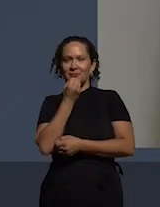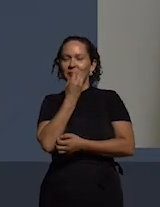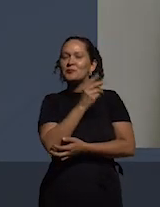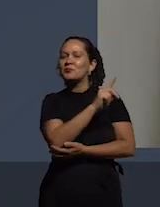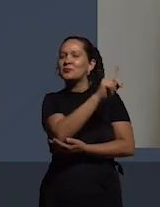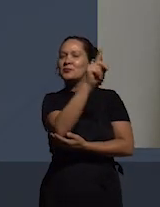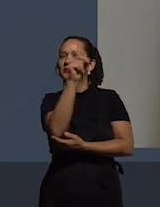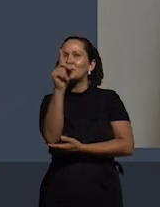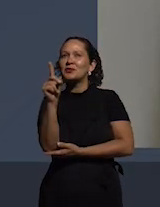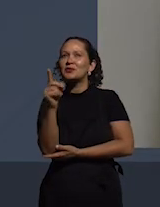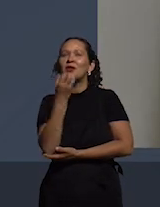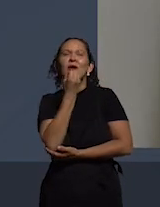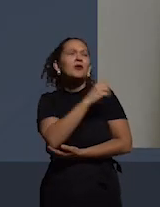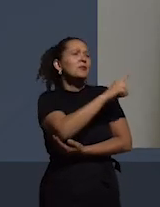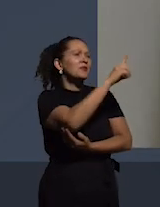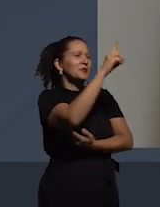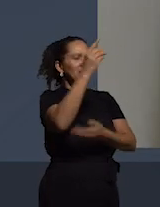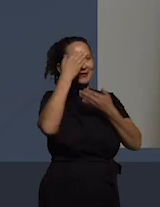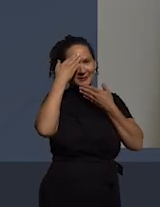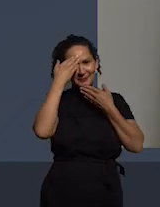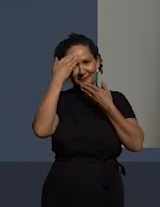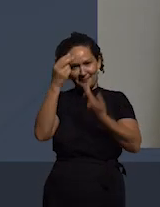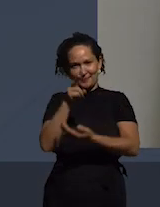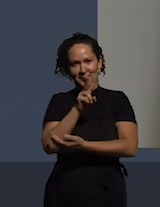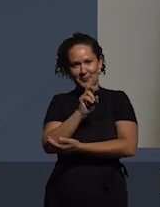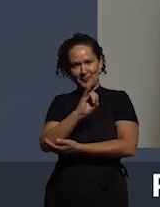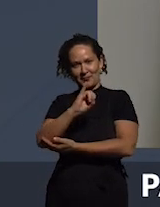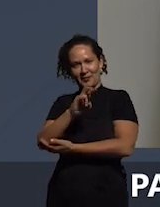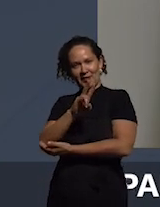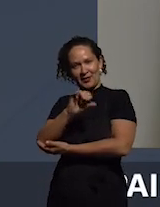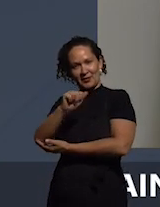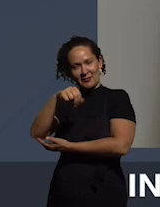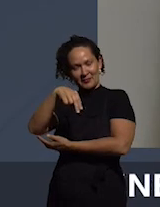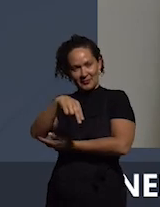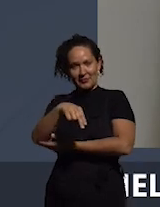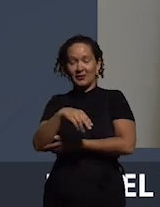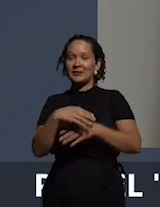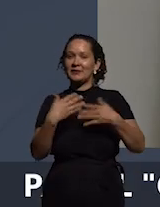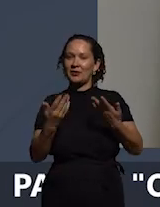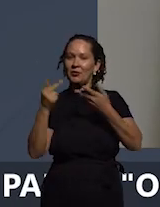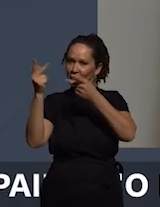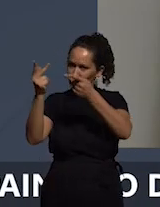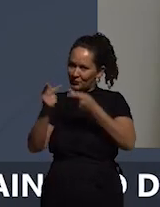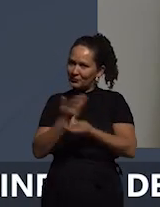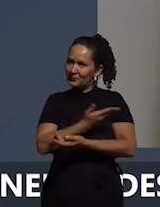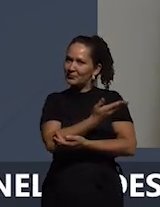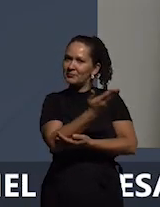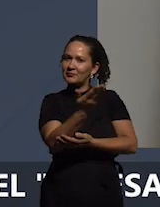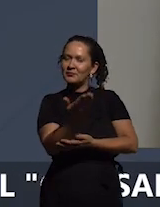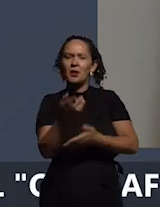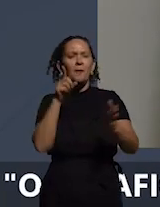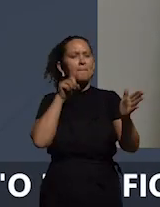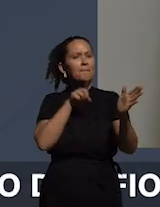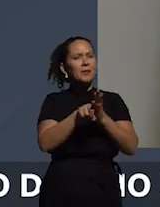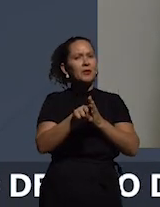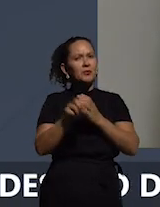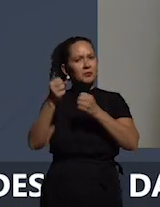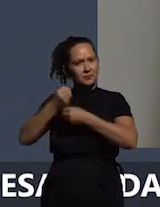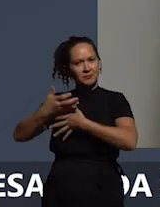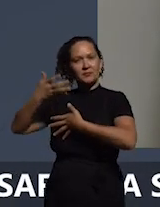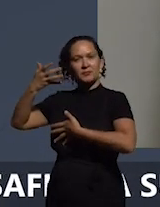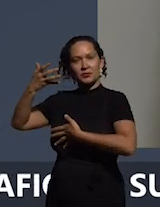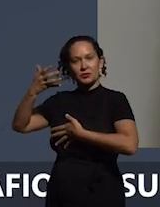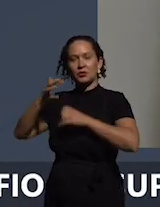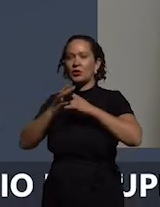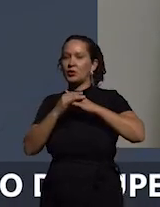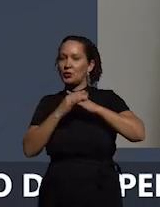bom dia obrigada Vívia então eu queria convidar vocês a fazerem perguntas pelo chat do YouTube